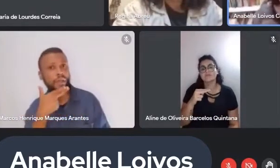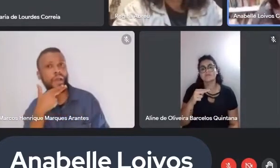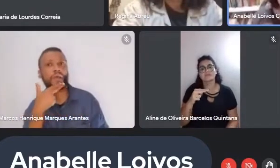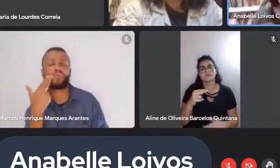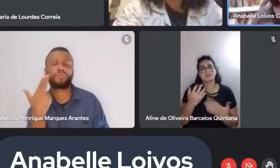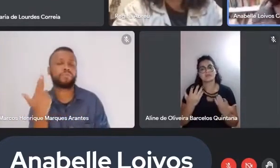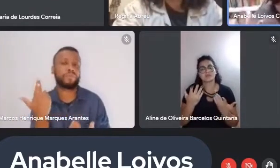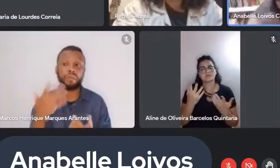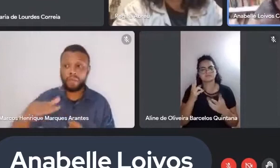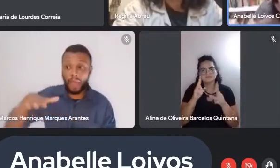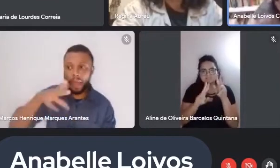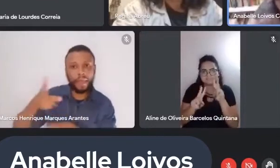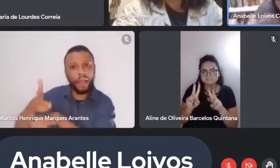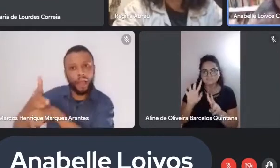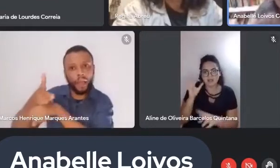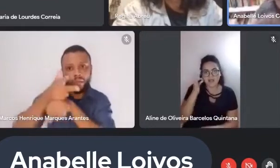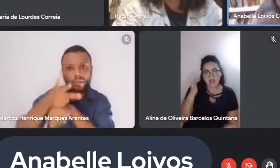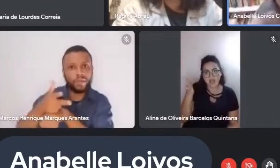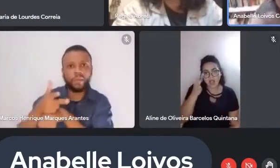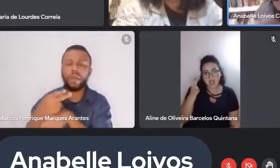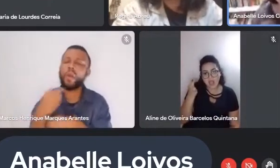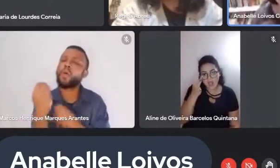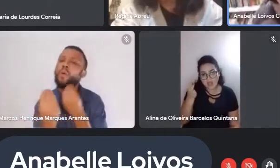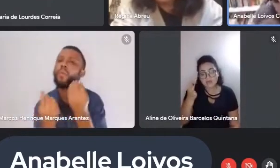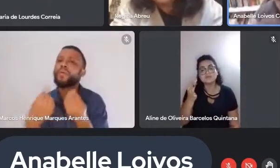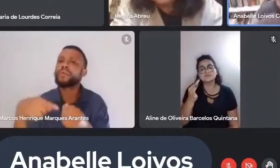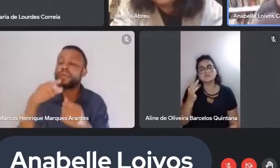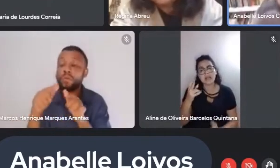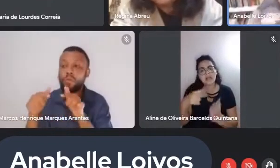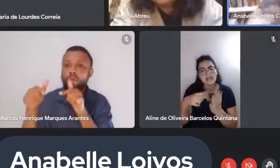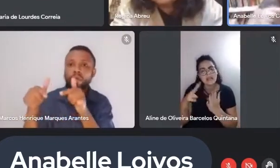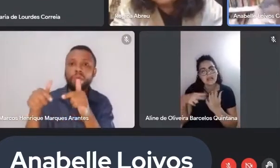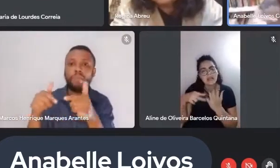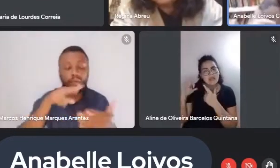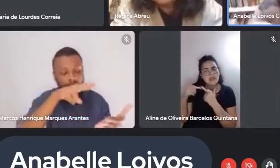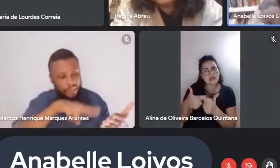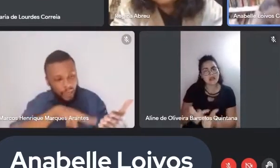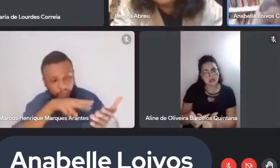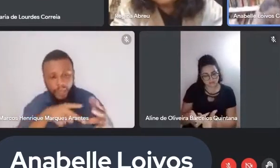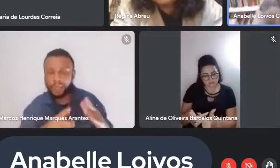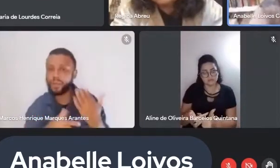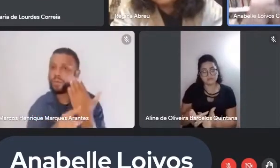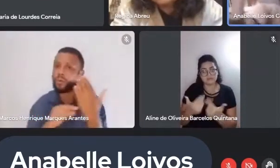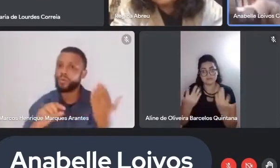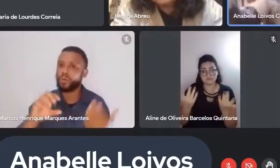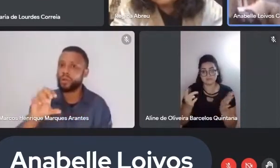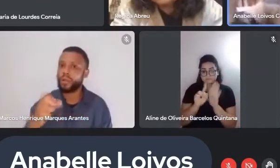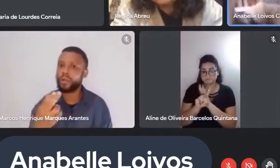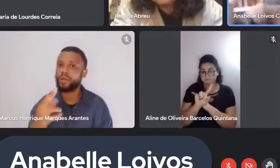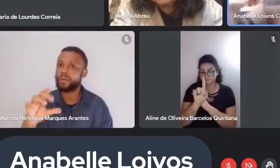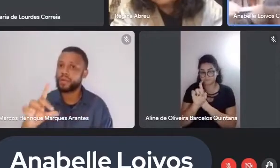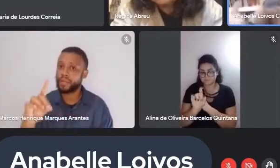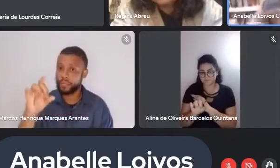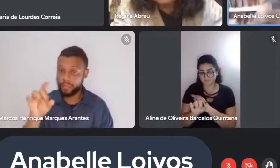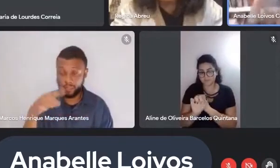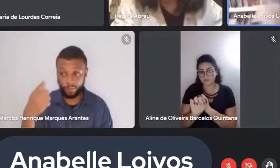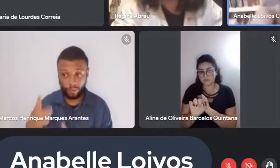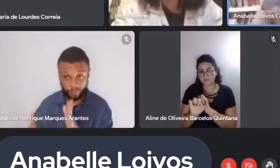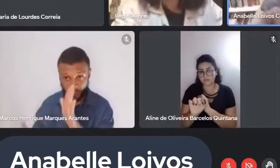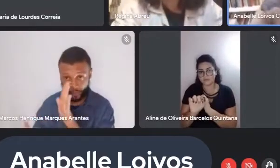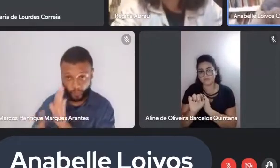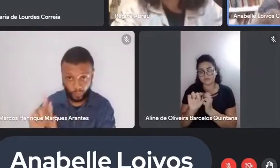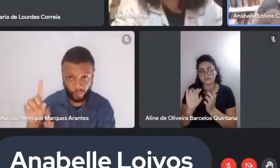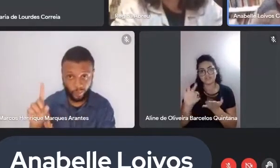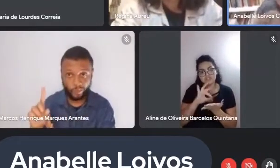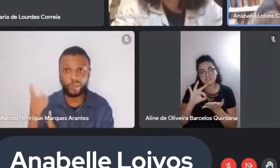vocês fazem para eles lerem os clássicos ou lerem Euclides? Depois dessa perguntinha, aí eu vou chamar os inscritos para